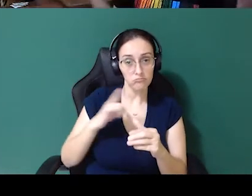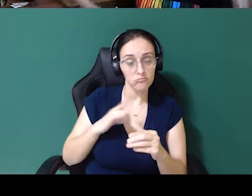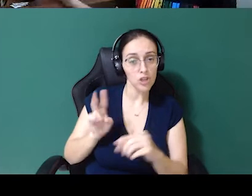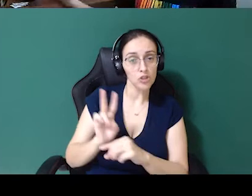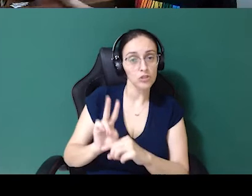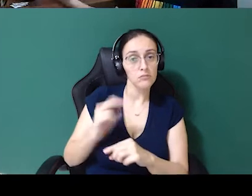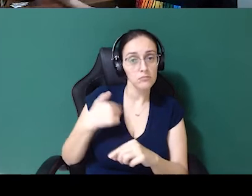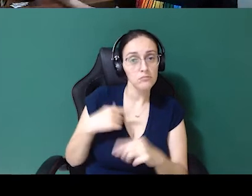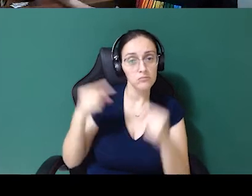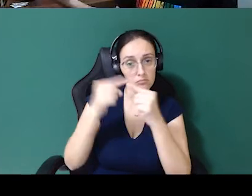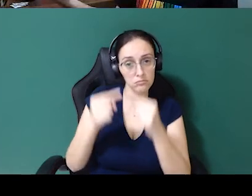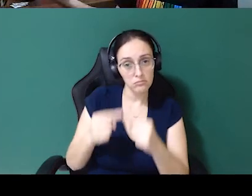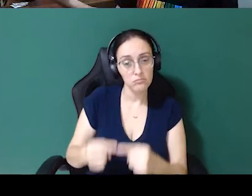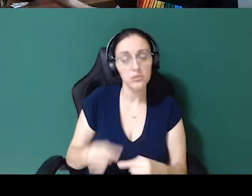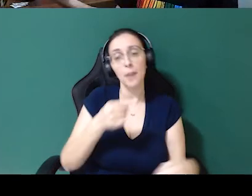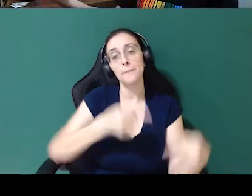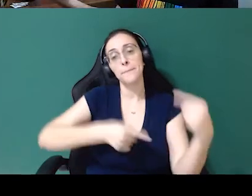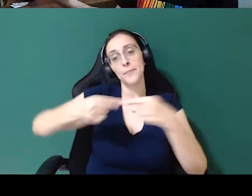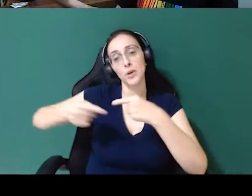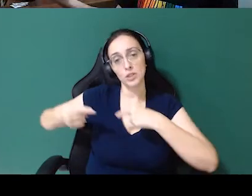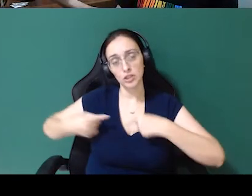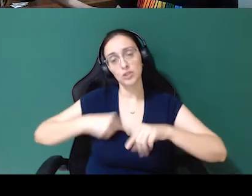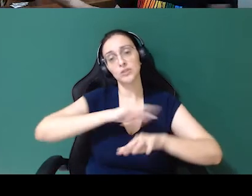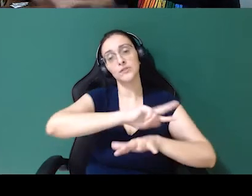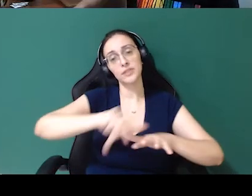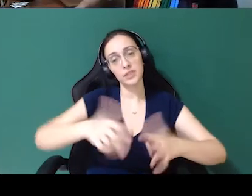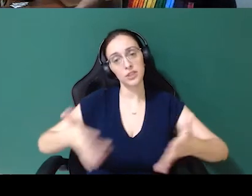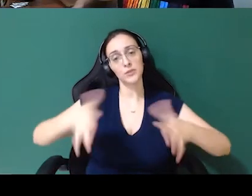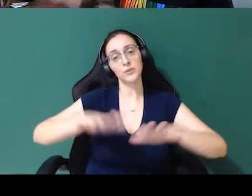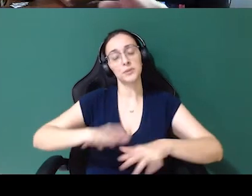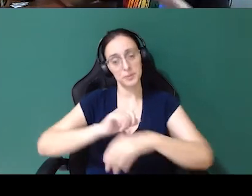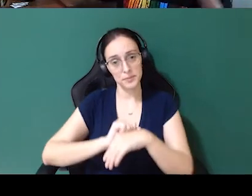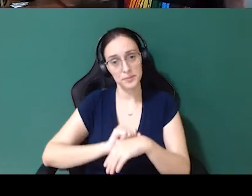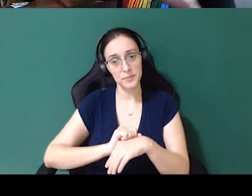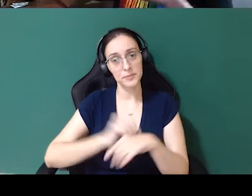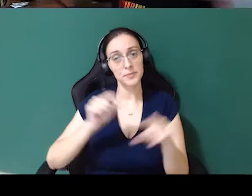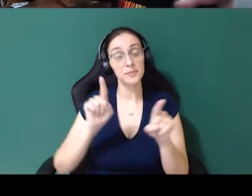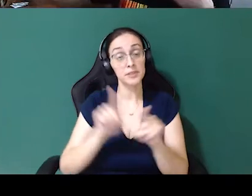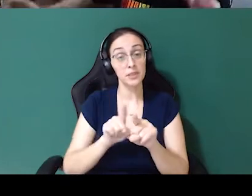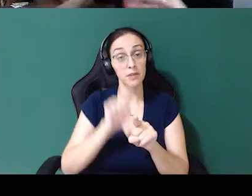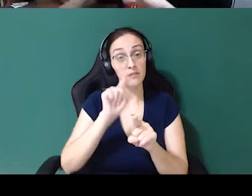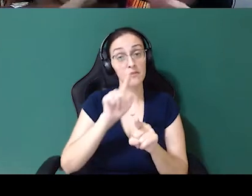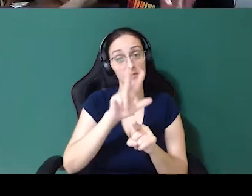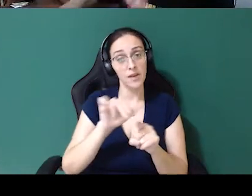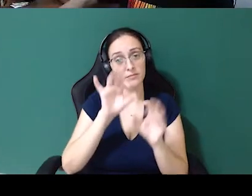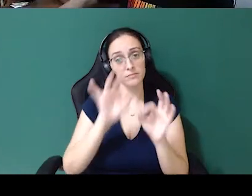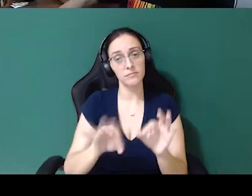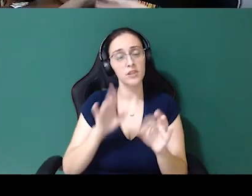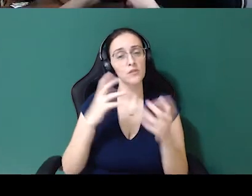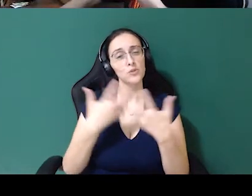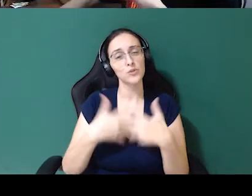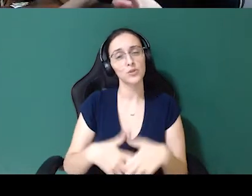que vão ser aplicadas essas políticas de diversidade e inclusão. E que elas vão estar lá